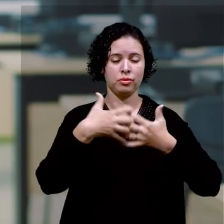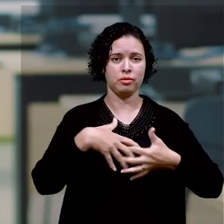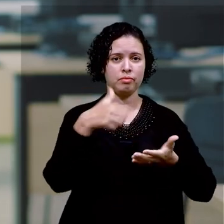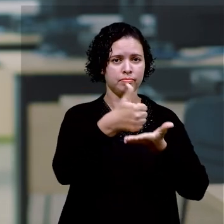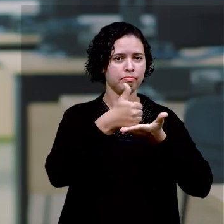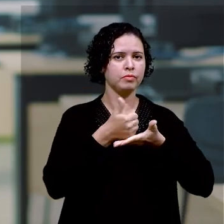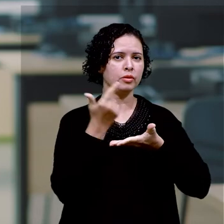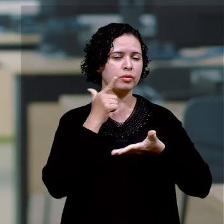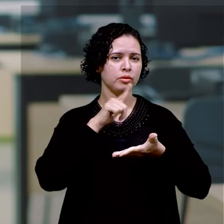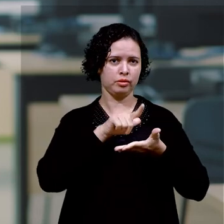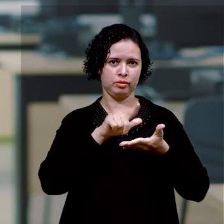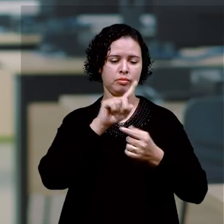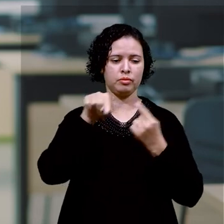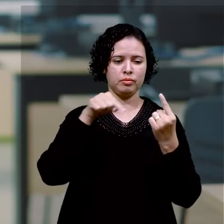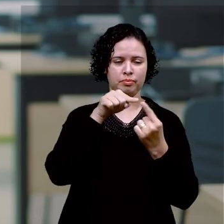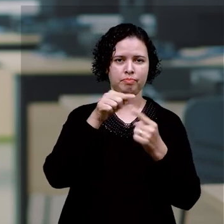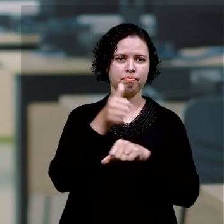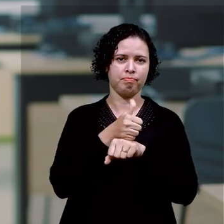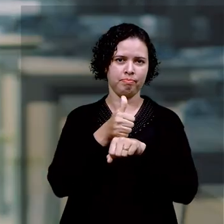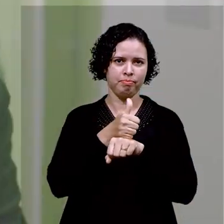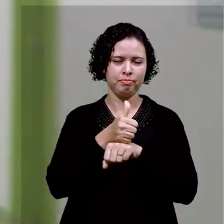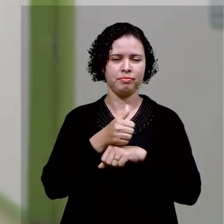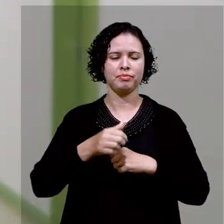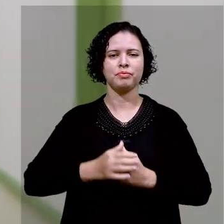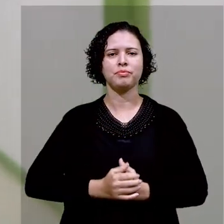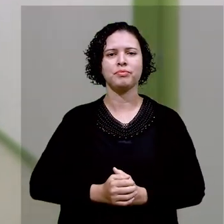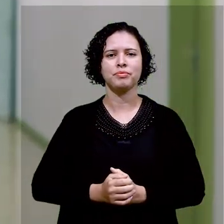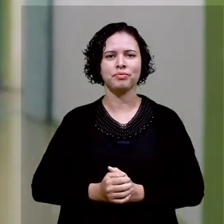dado de alcançar os meus objetivos na minha carreira profissional.